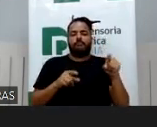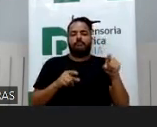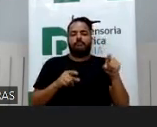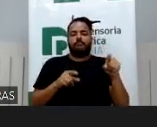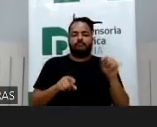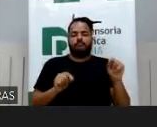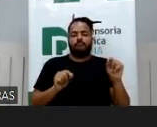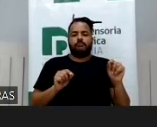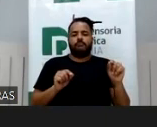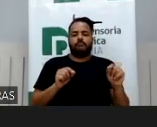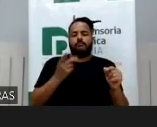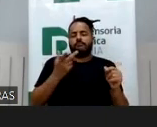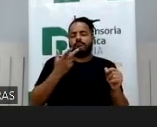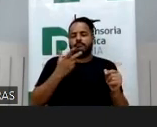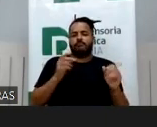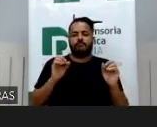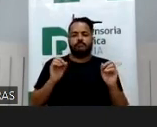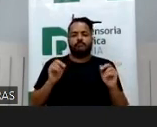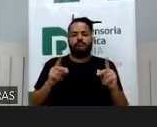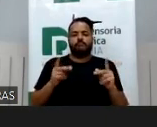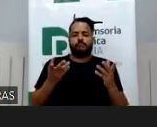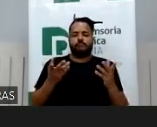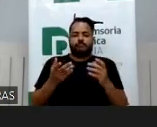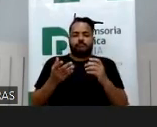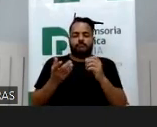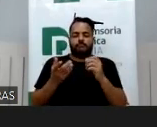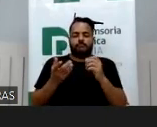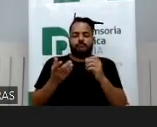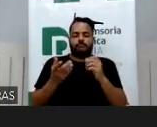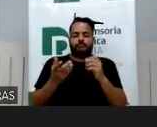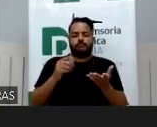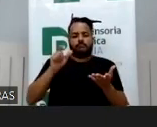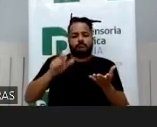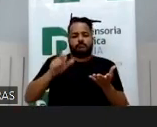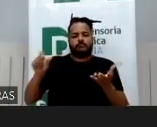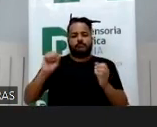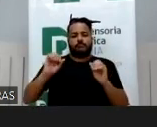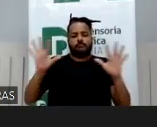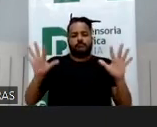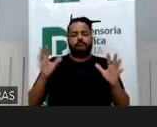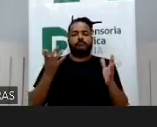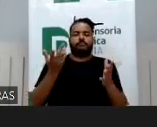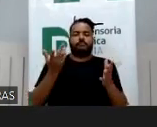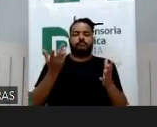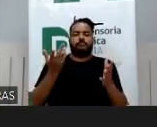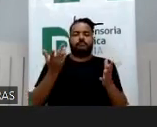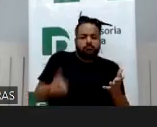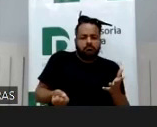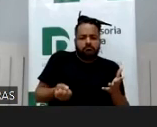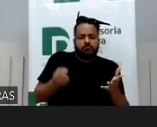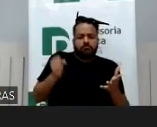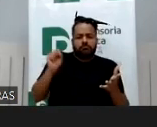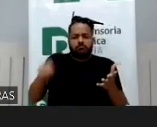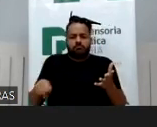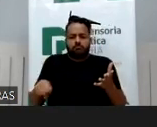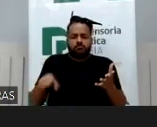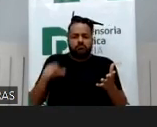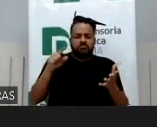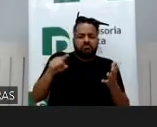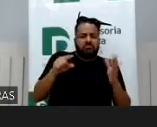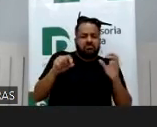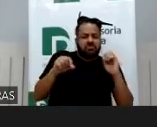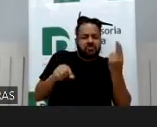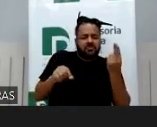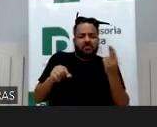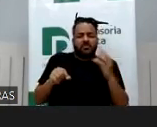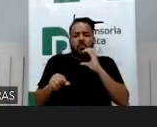Então, tudo bem que essa parte do tem que existir uniformidade e clareza é a parte utópica, que é tudo que a gente não vê. As